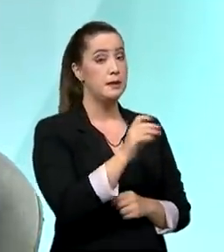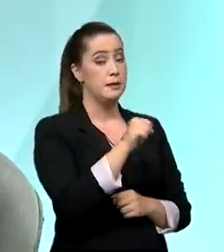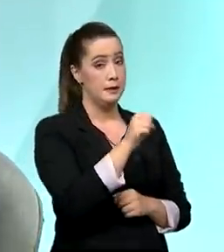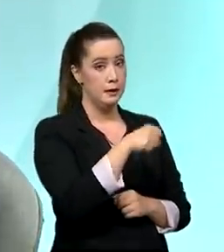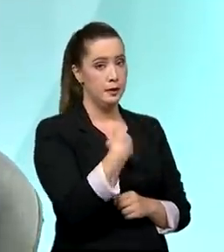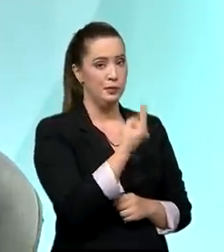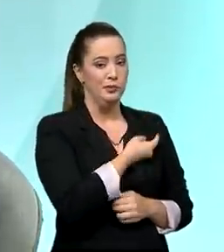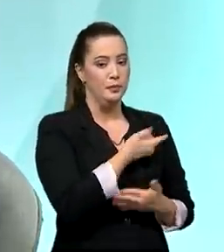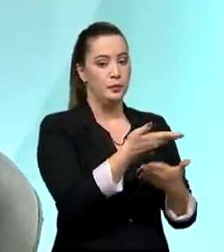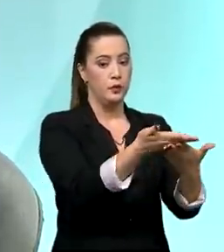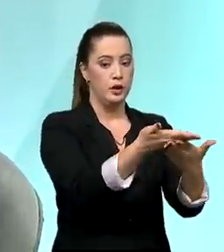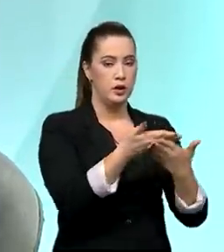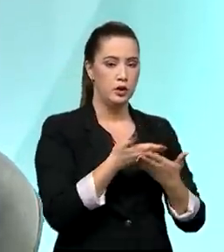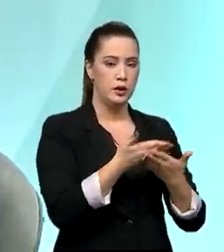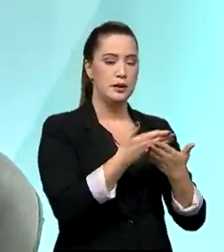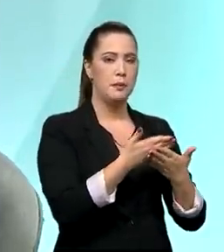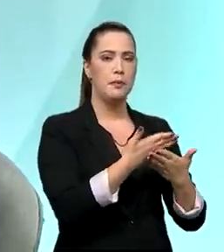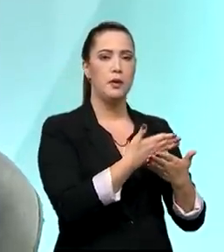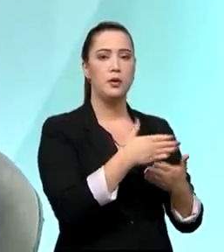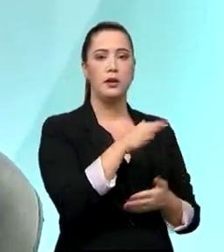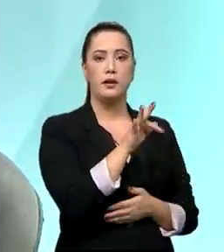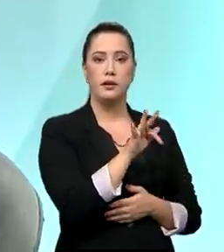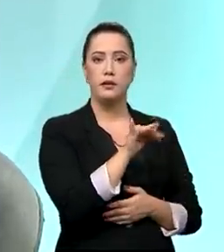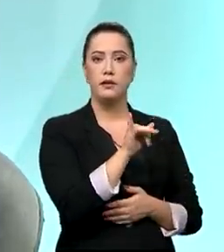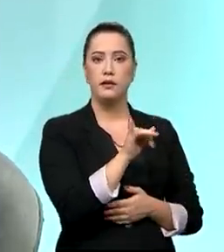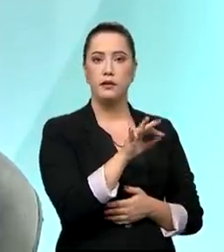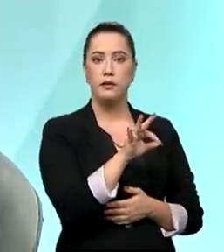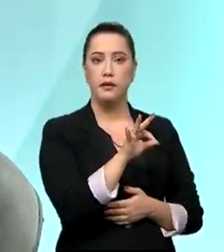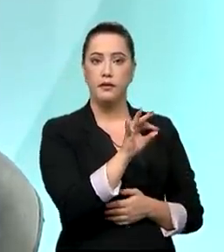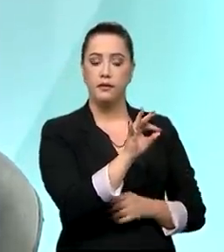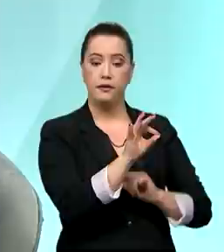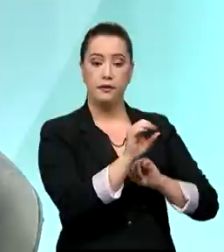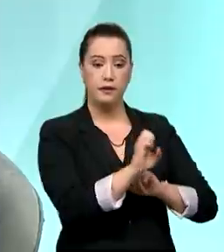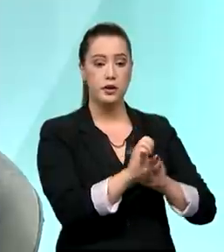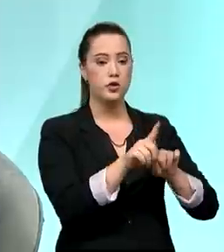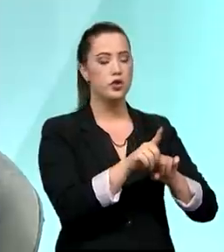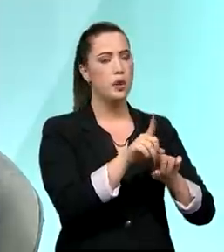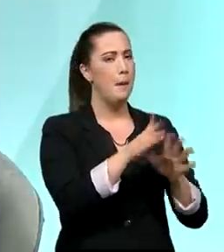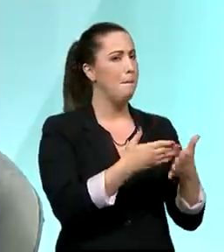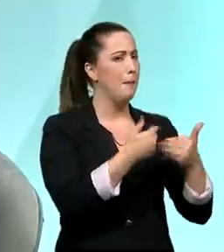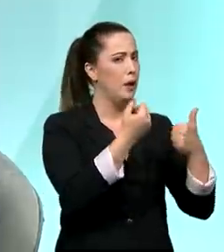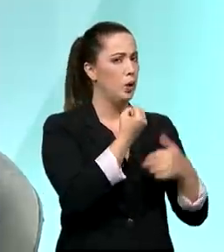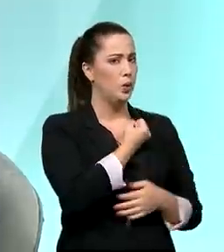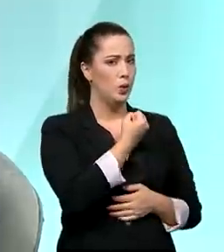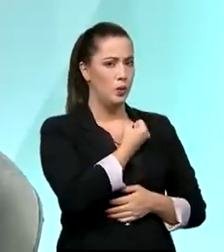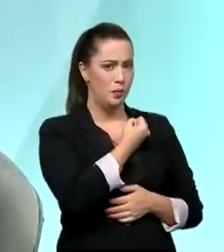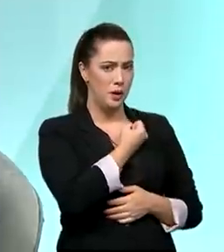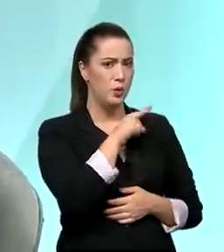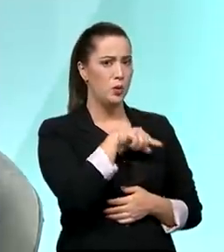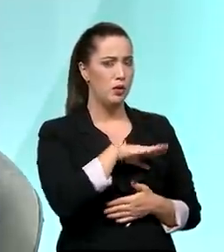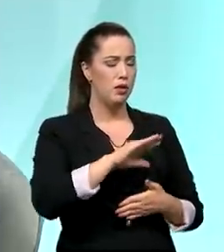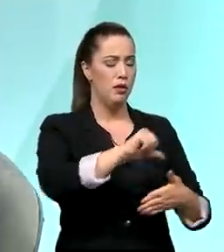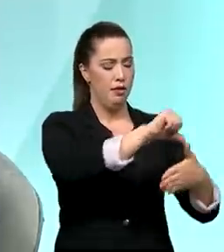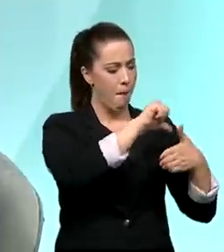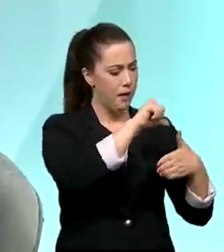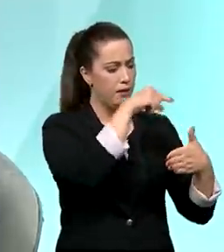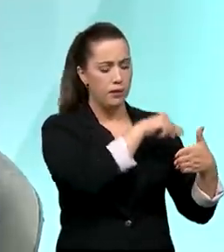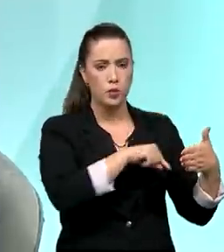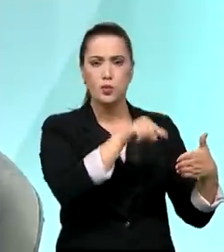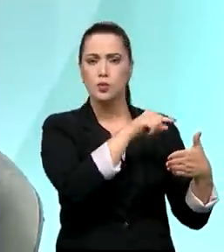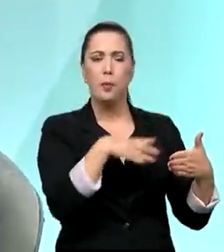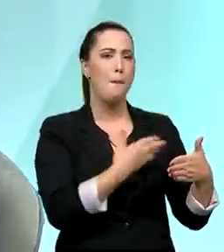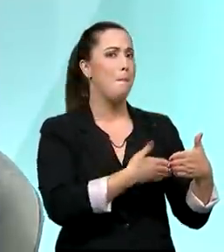de receber da FIT a melhor nota de ESG, exatamente ligado a isso, da América do Sul, América Latina.